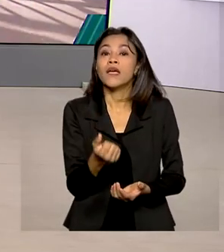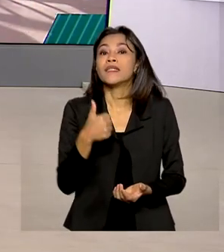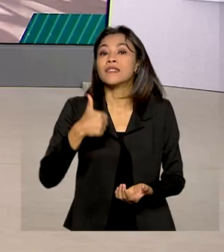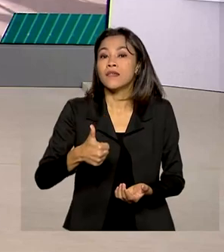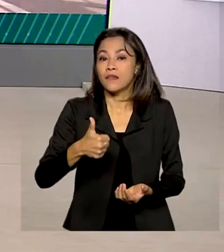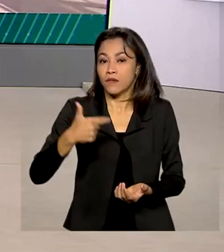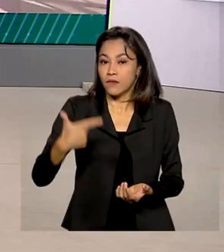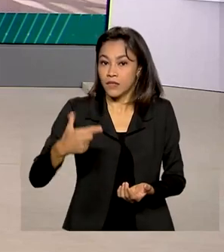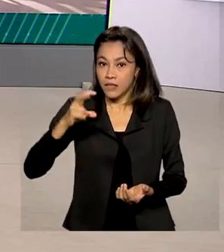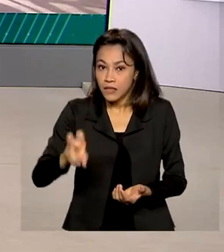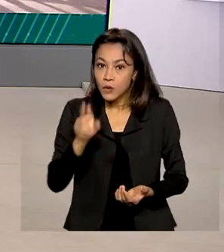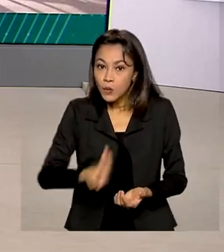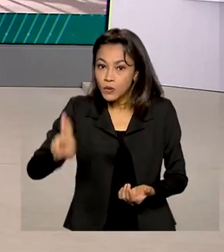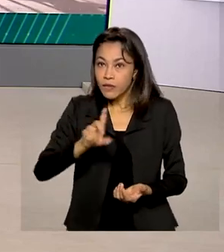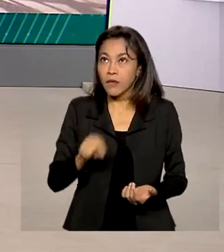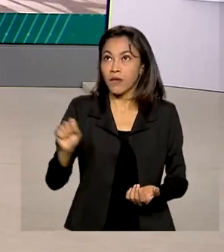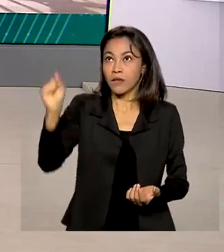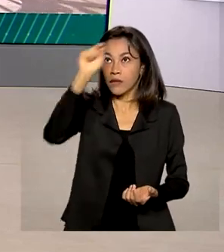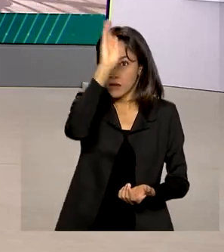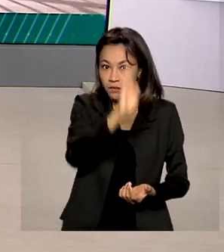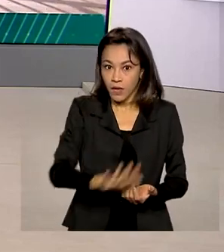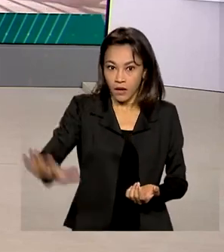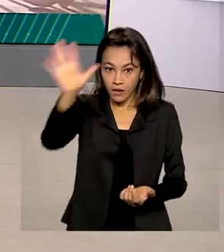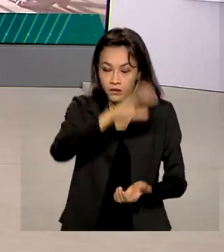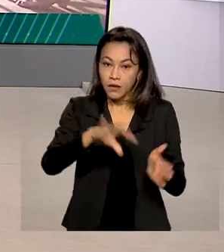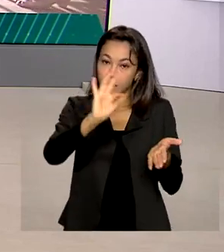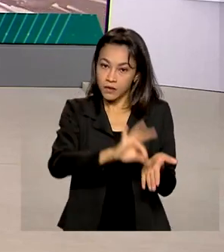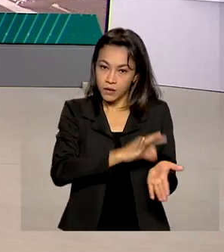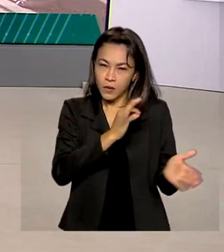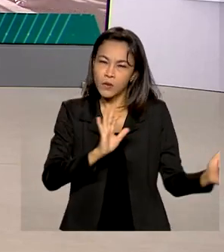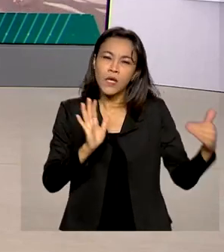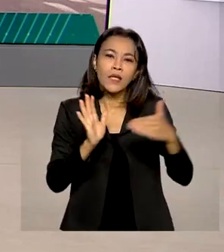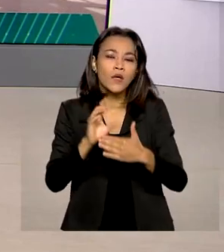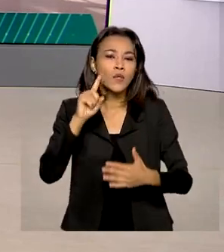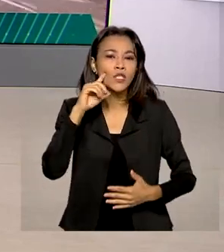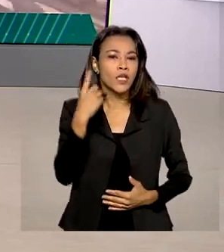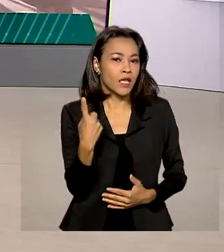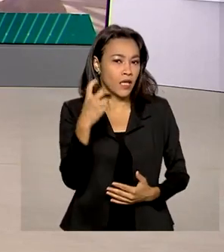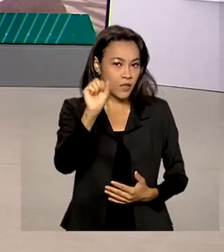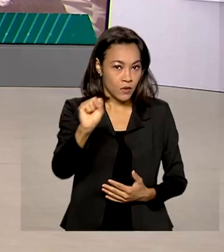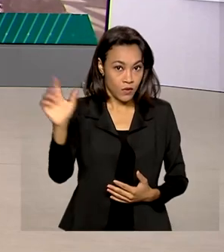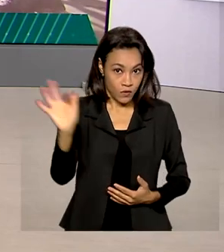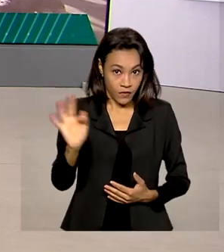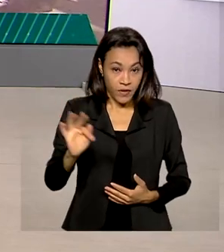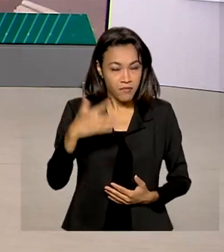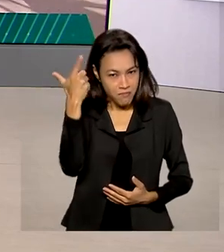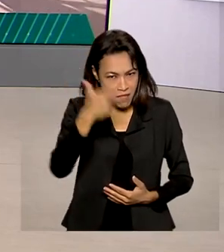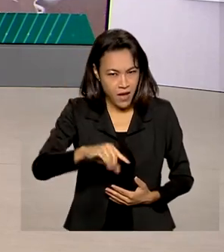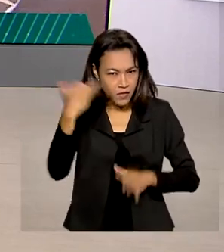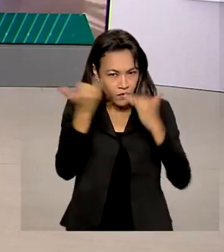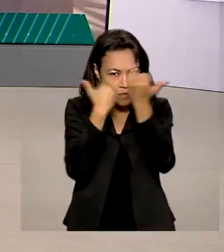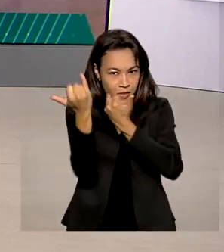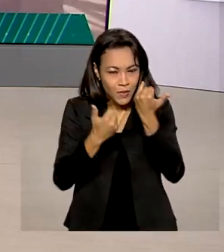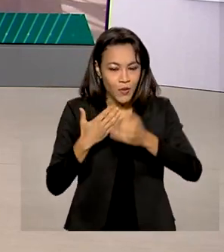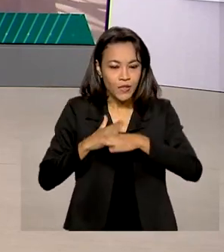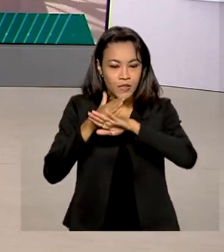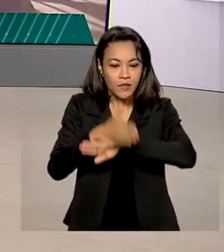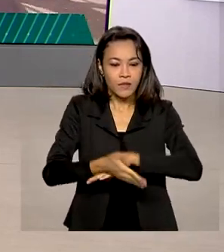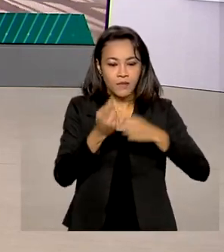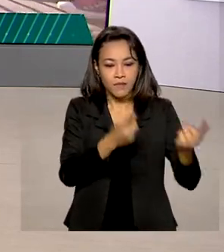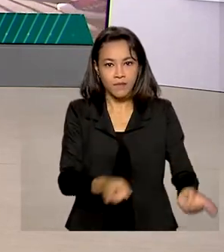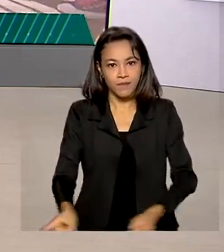públicas de ensino superior em todo o país. As inscrições vão até 18 de fevereiro. Para mais informações, acesse gov